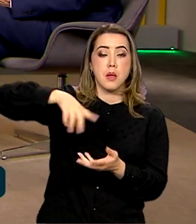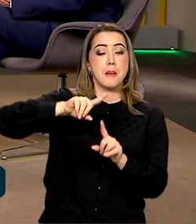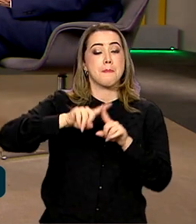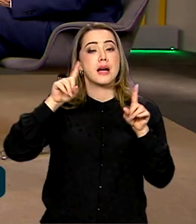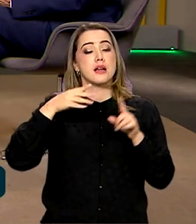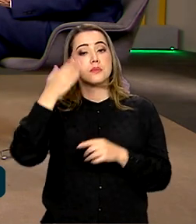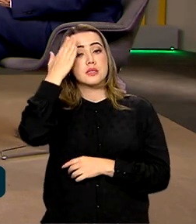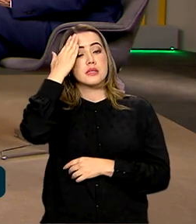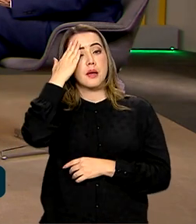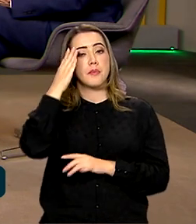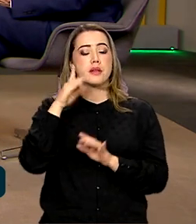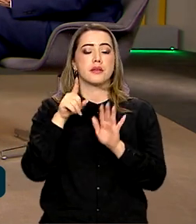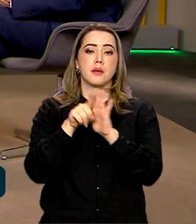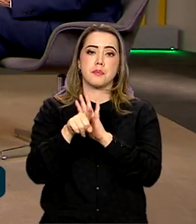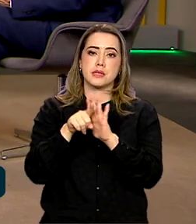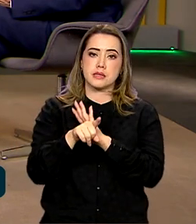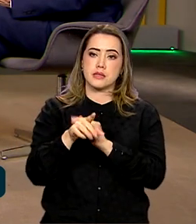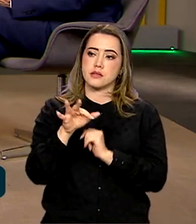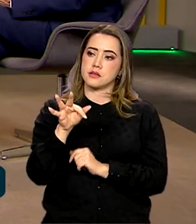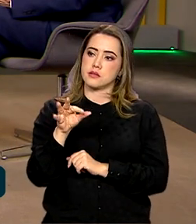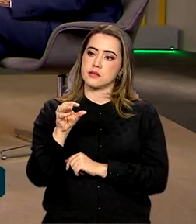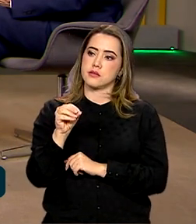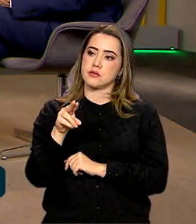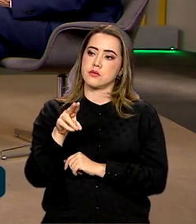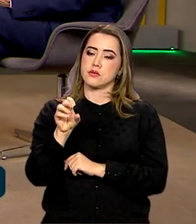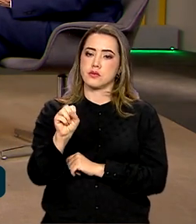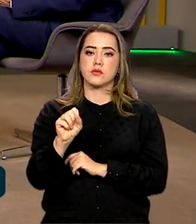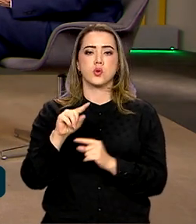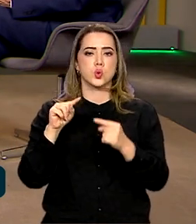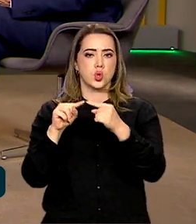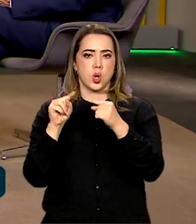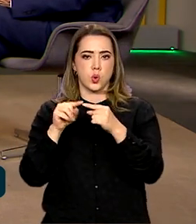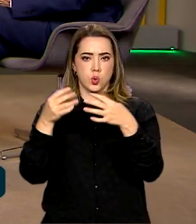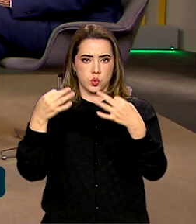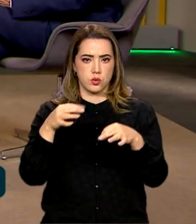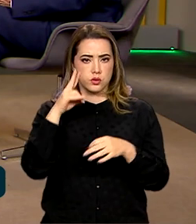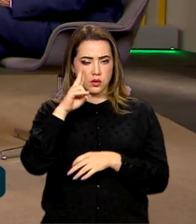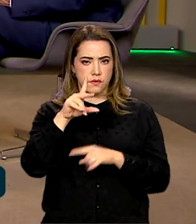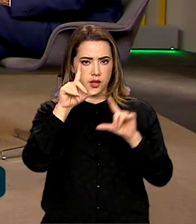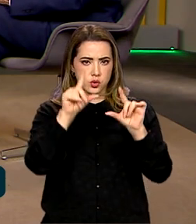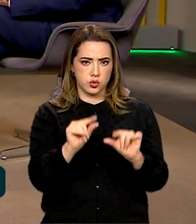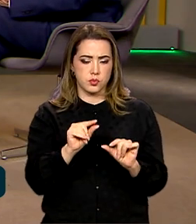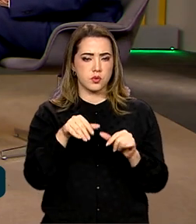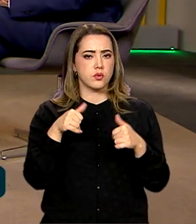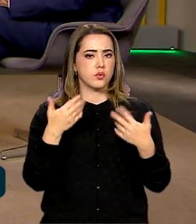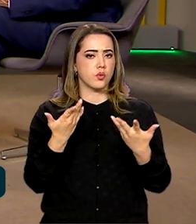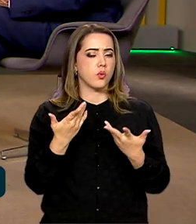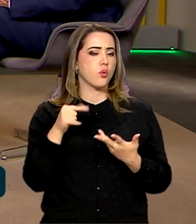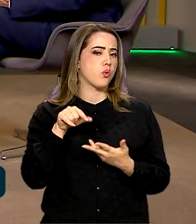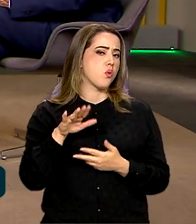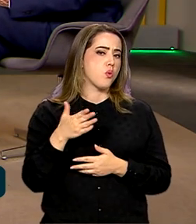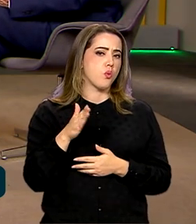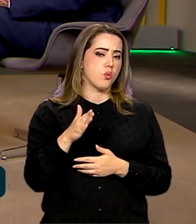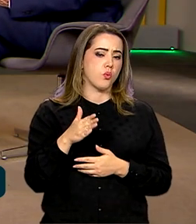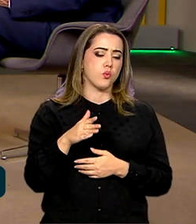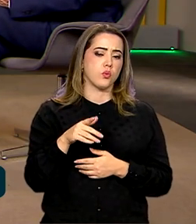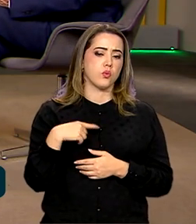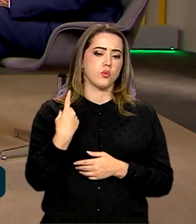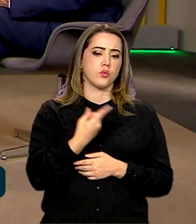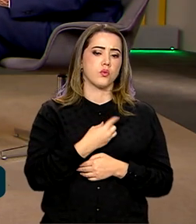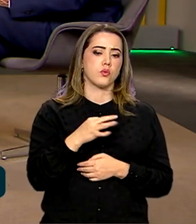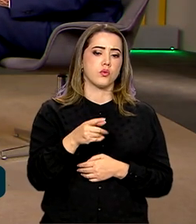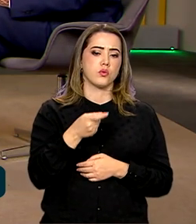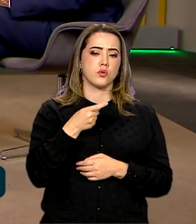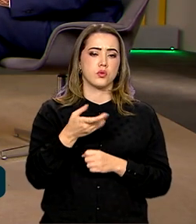Fox, o senhor também é dessa opinião, dessa tendência de queda? Em quanto o senhor acha que ficaria aí a nossa